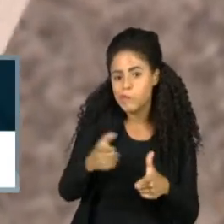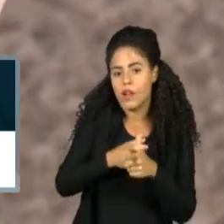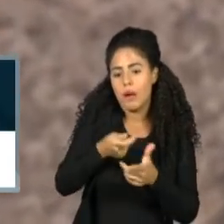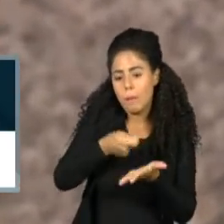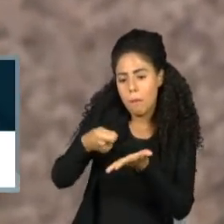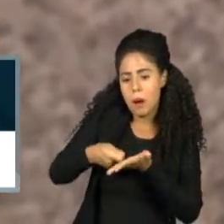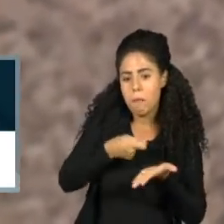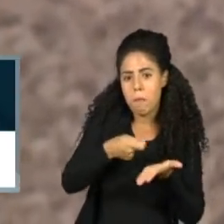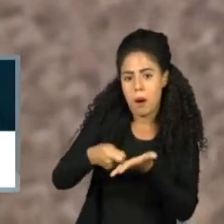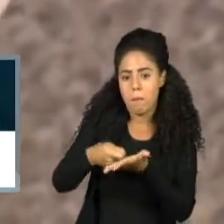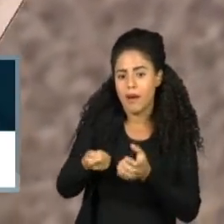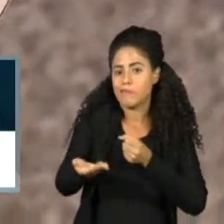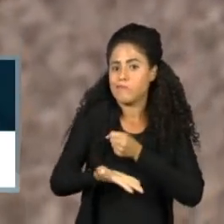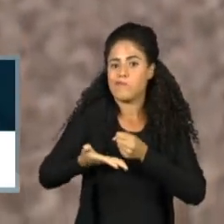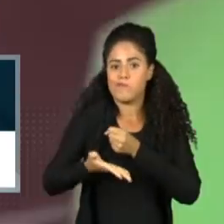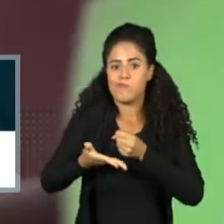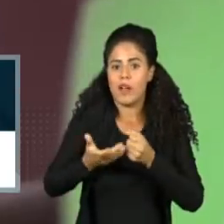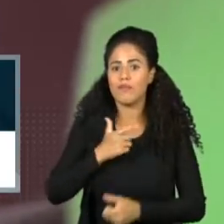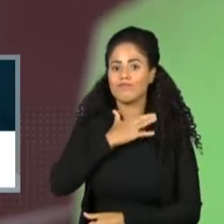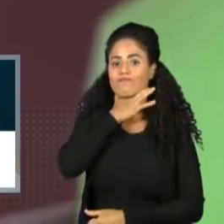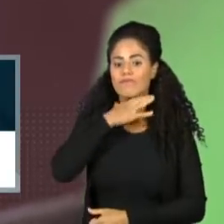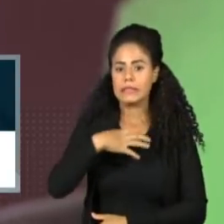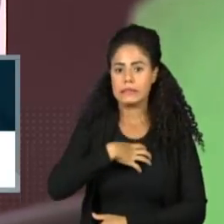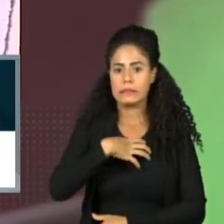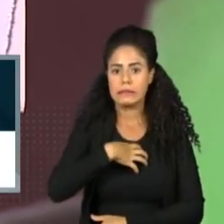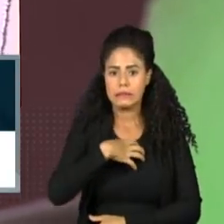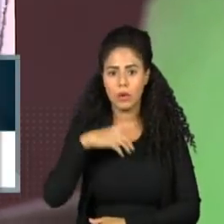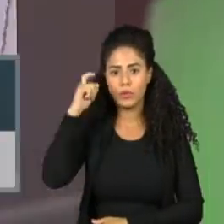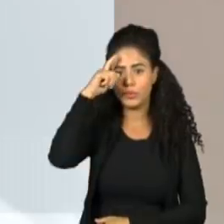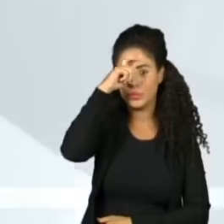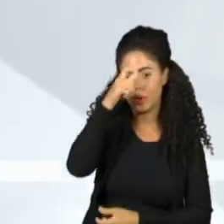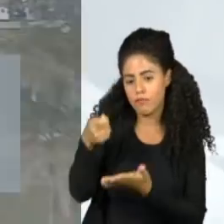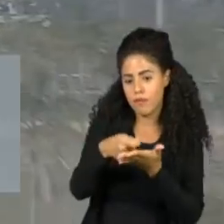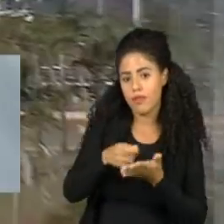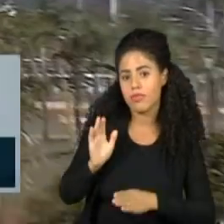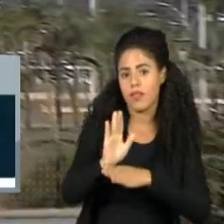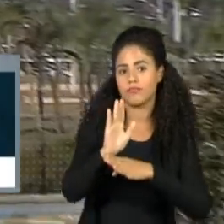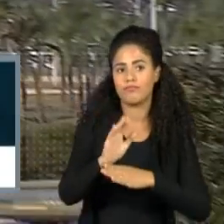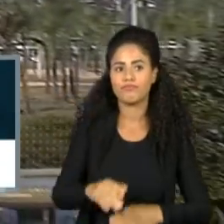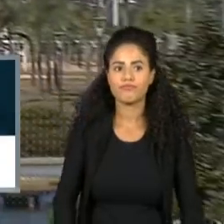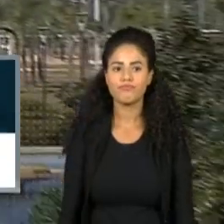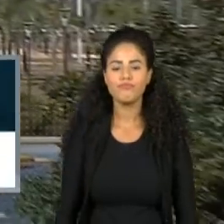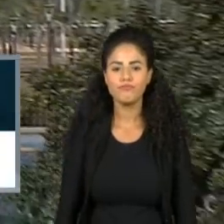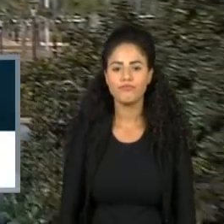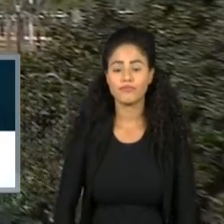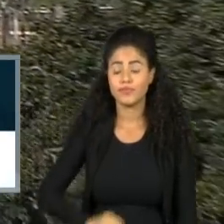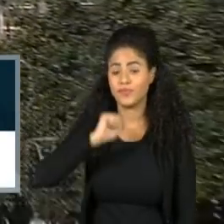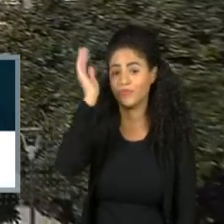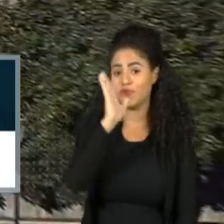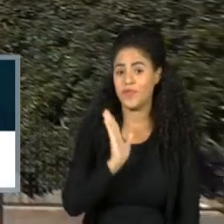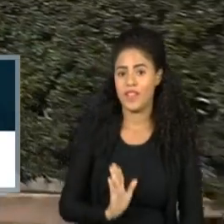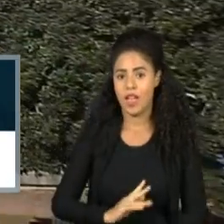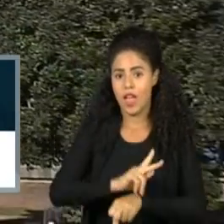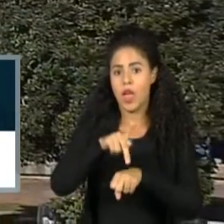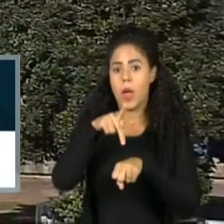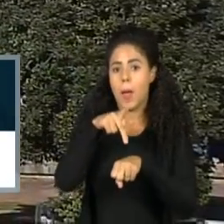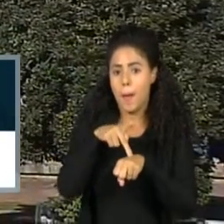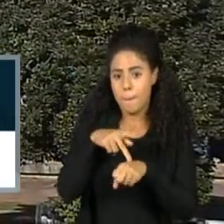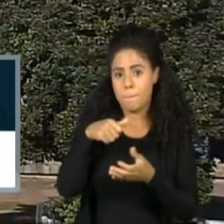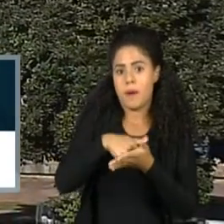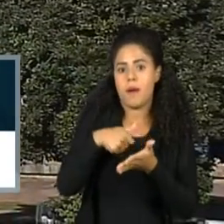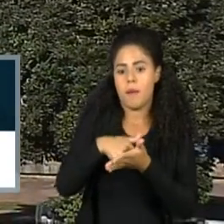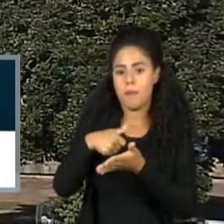contas básicas a quem tem possibilidade de ajudar. Brasil começa processo para